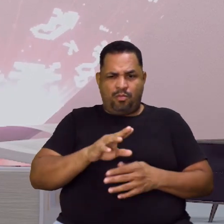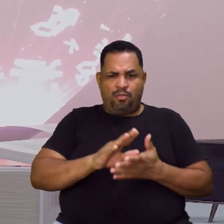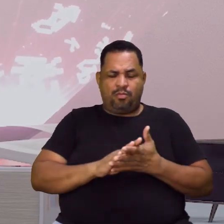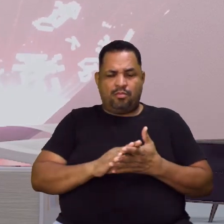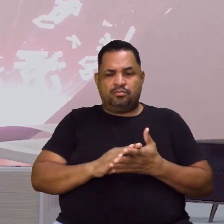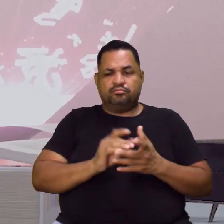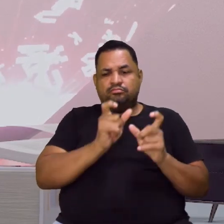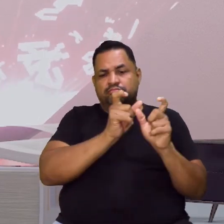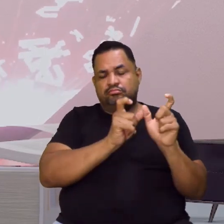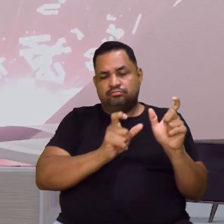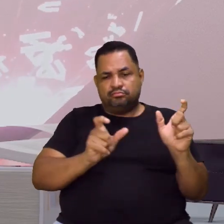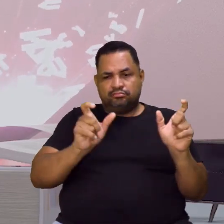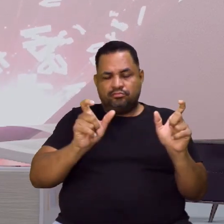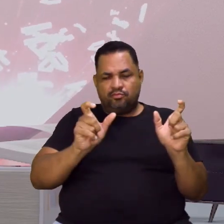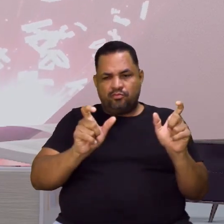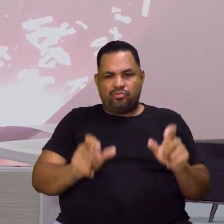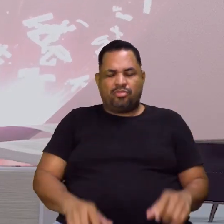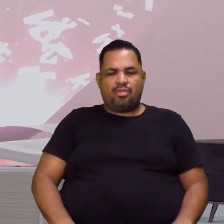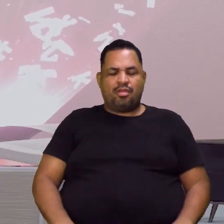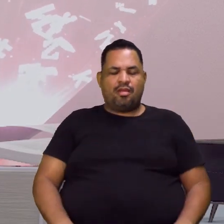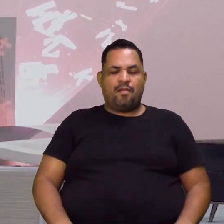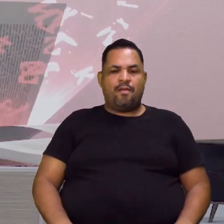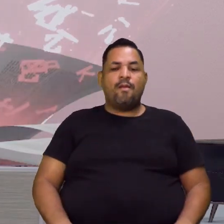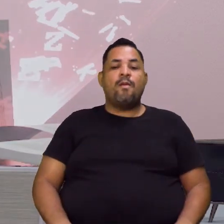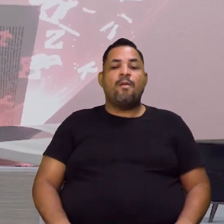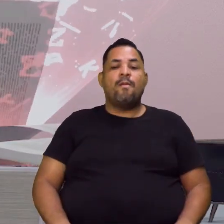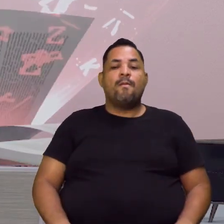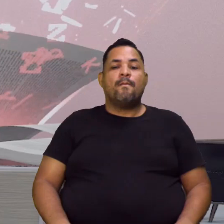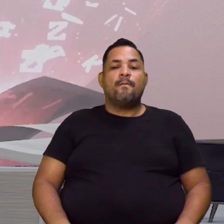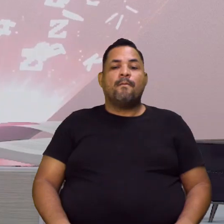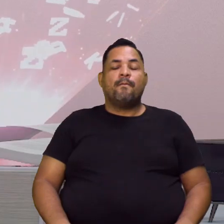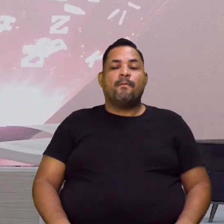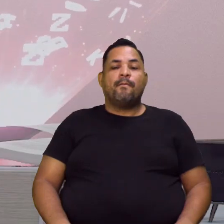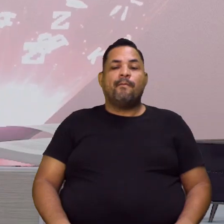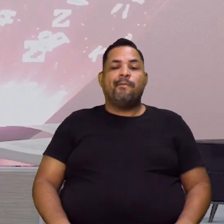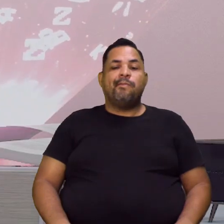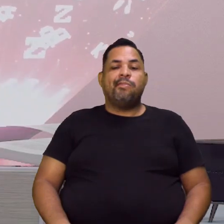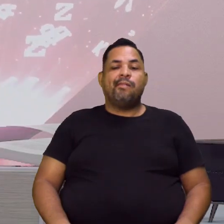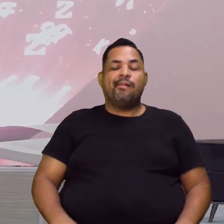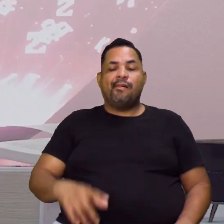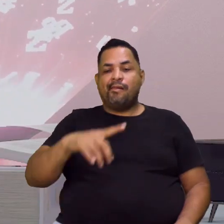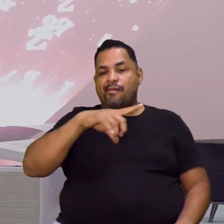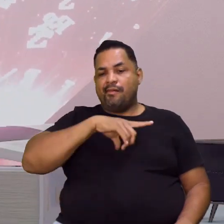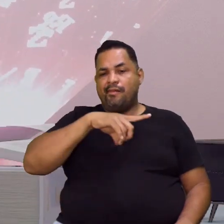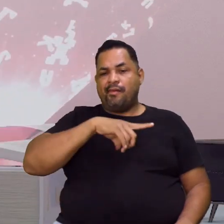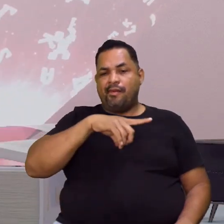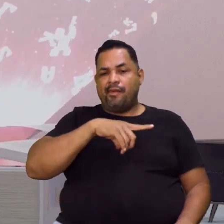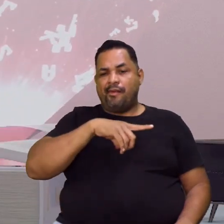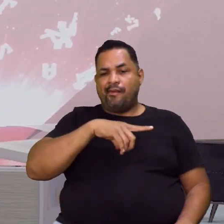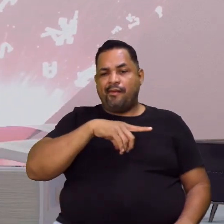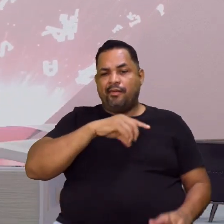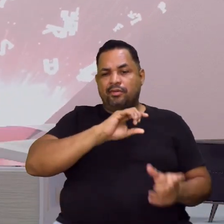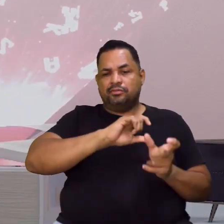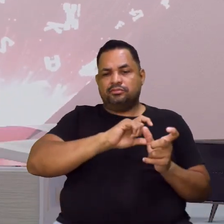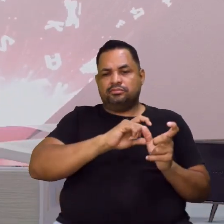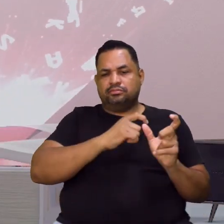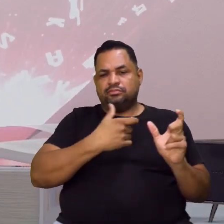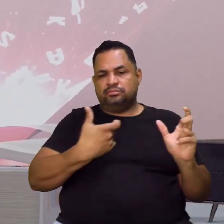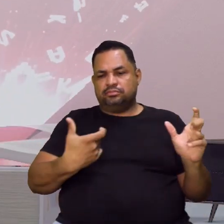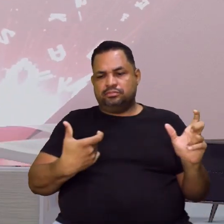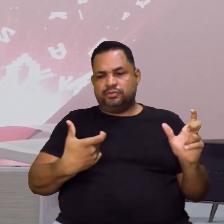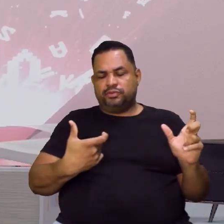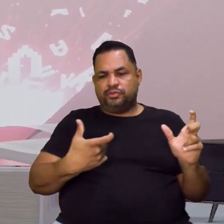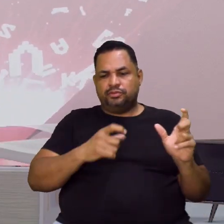Sinônimos. sinonímia. Ocorre a sinonímia. Aí, você tem o antônimo.